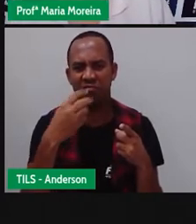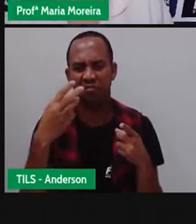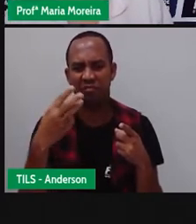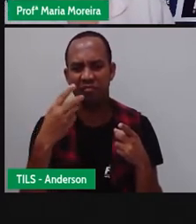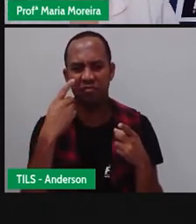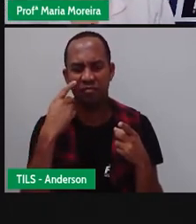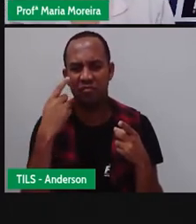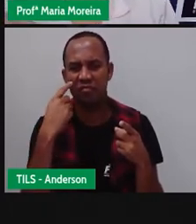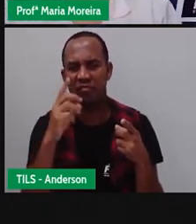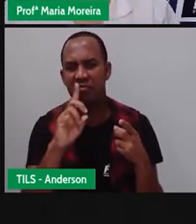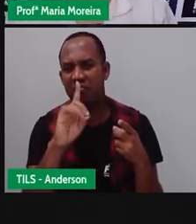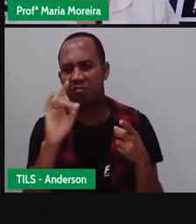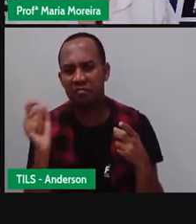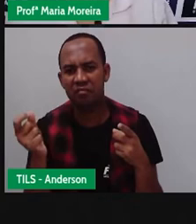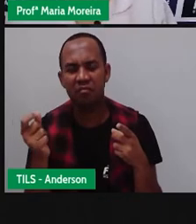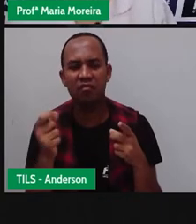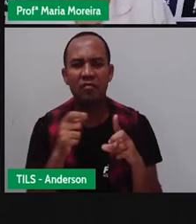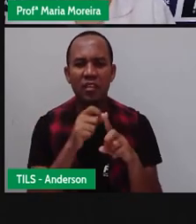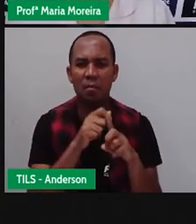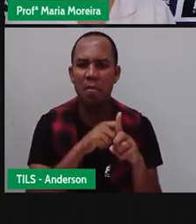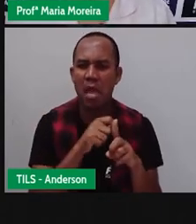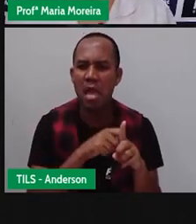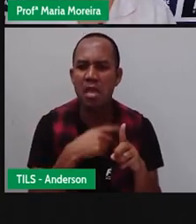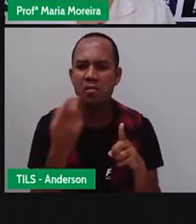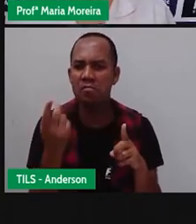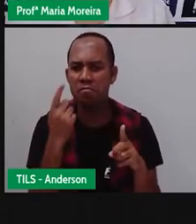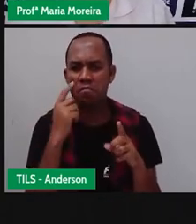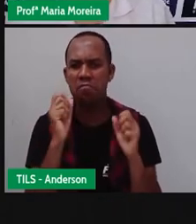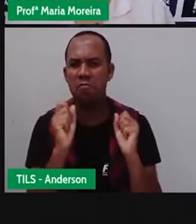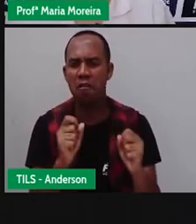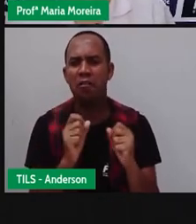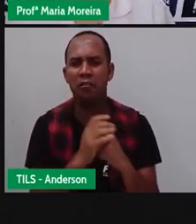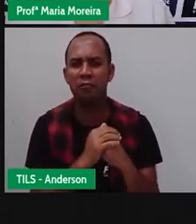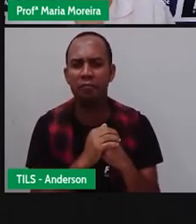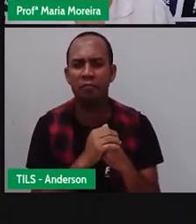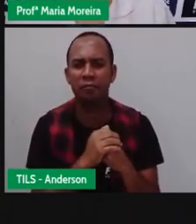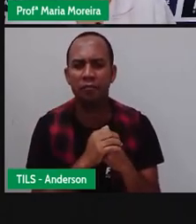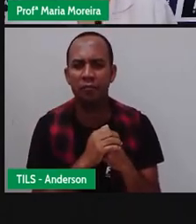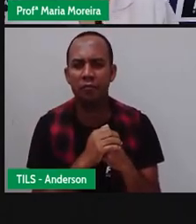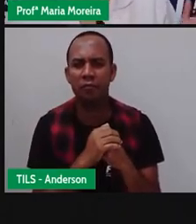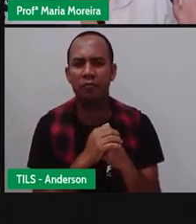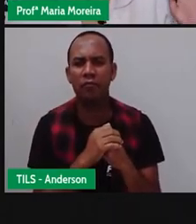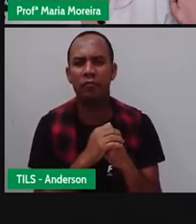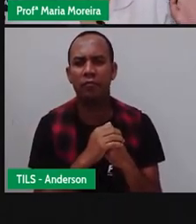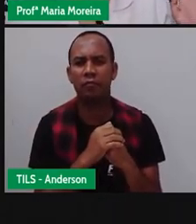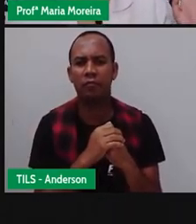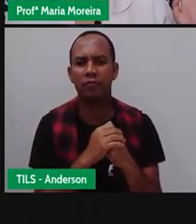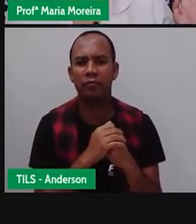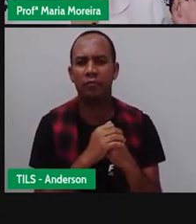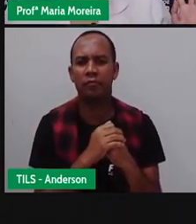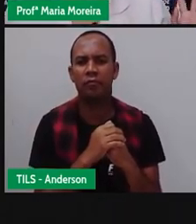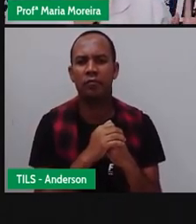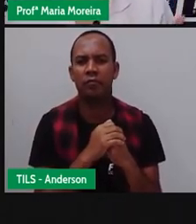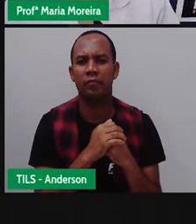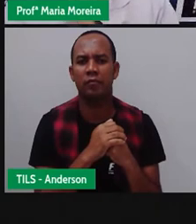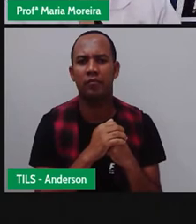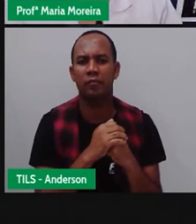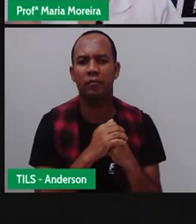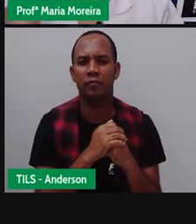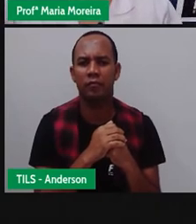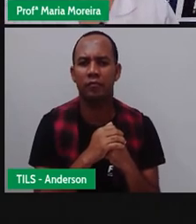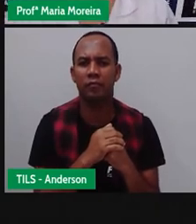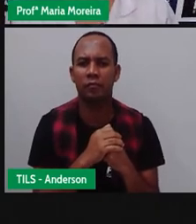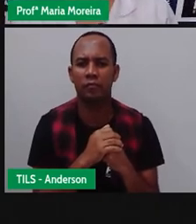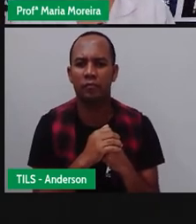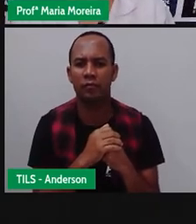28 de março. 28. A gente tá o quê? No dia 12 do 7. 12